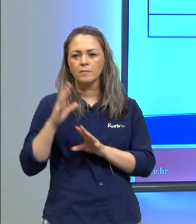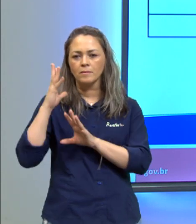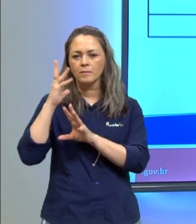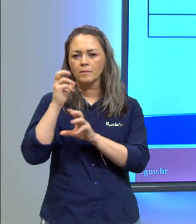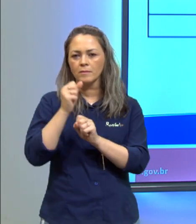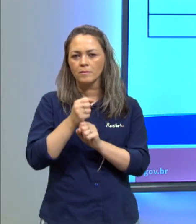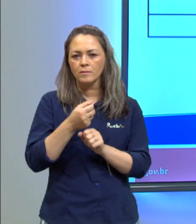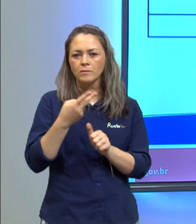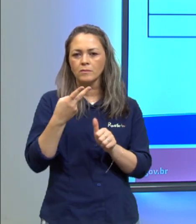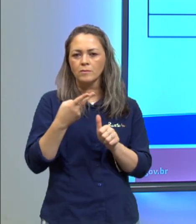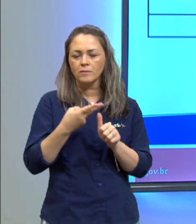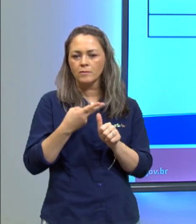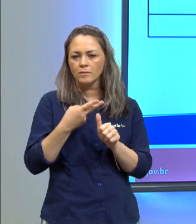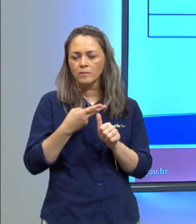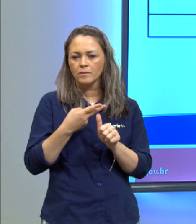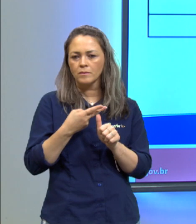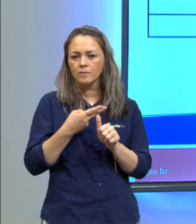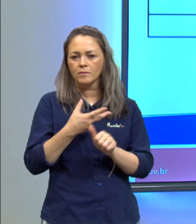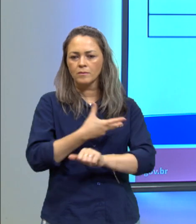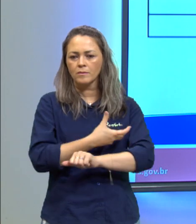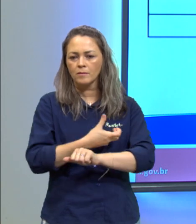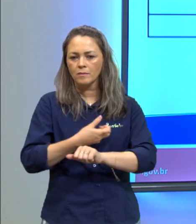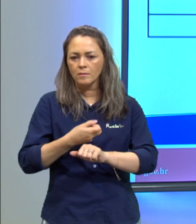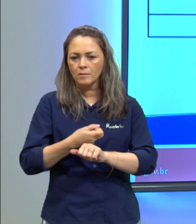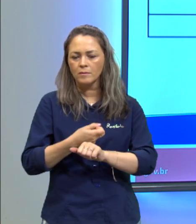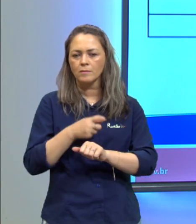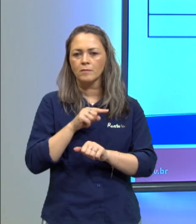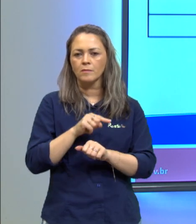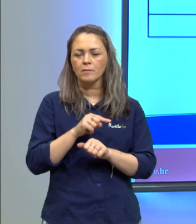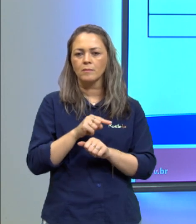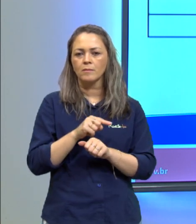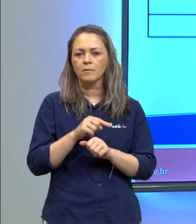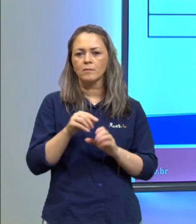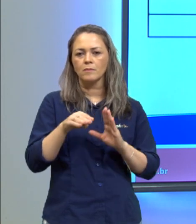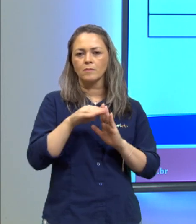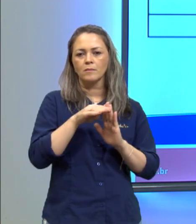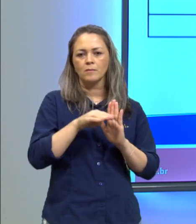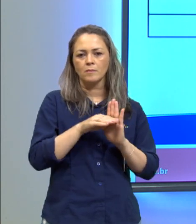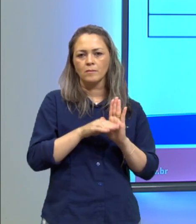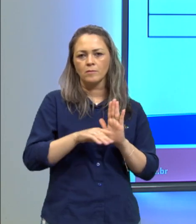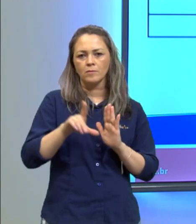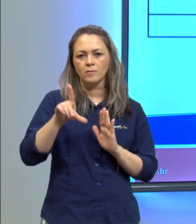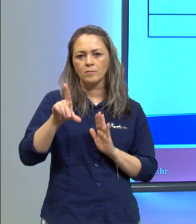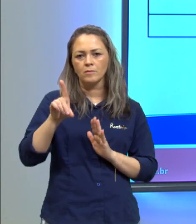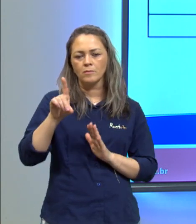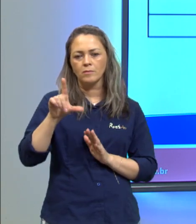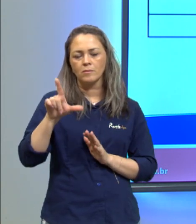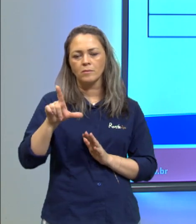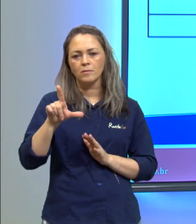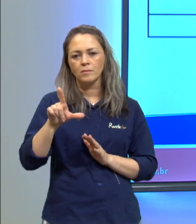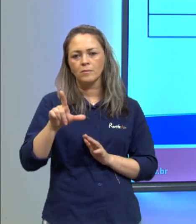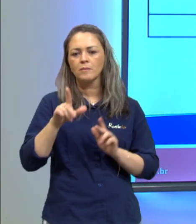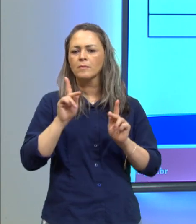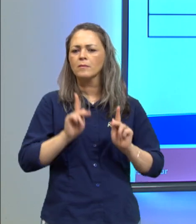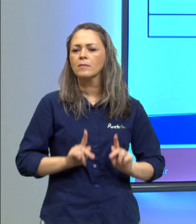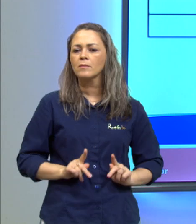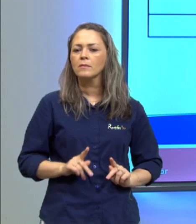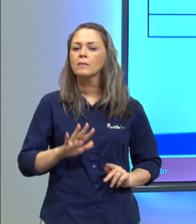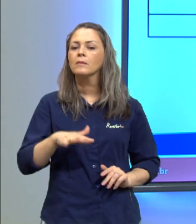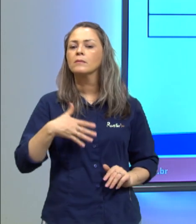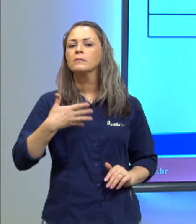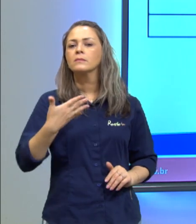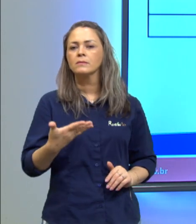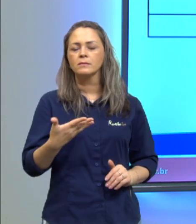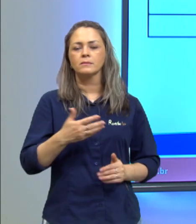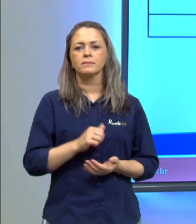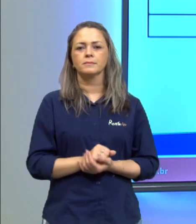segundo exame a classificação da taxa de LDL do paciente é qual bom